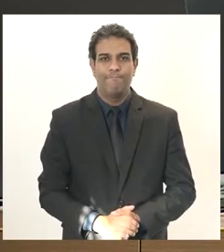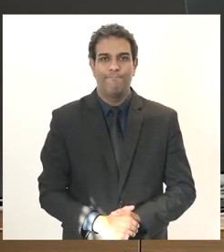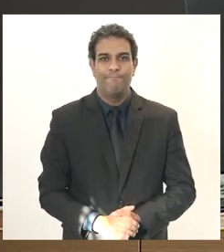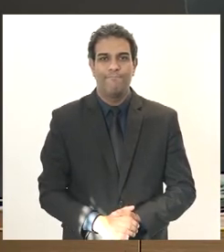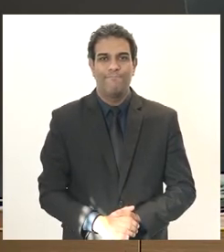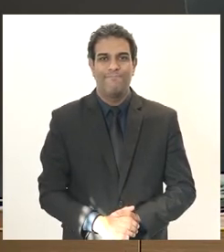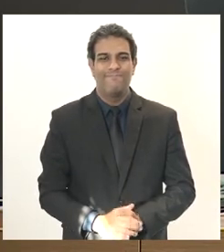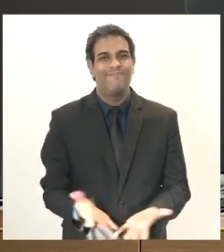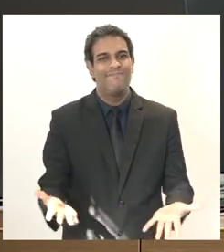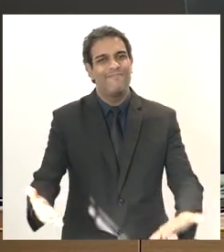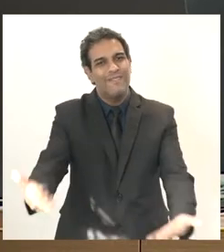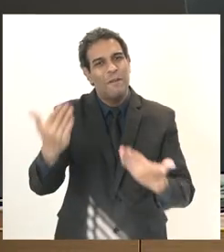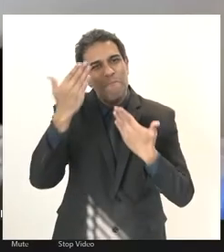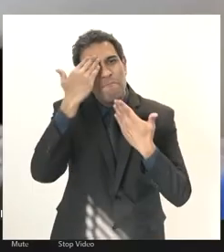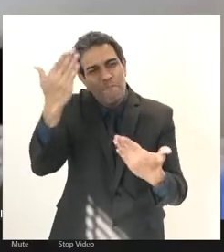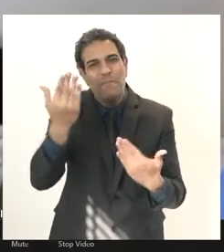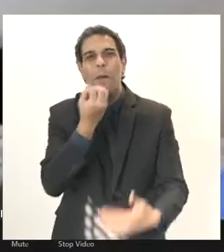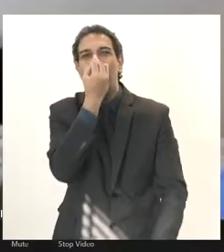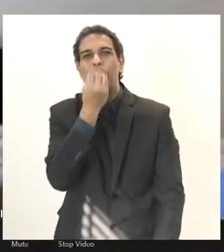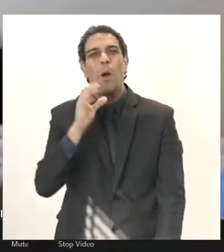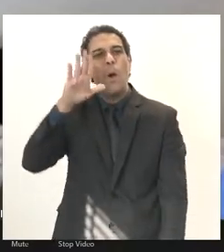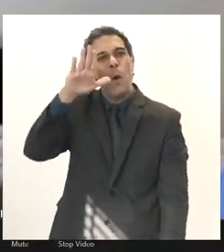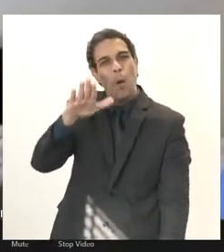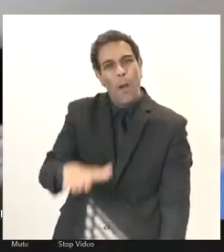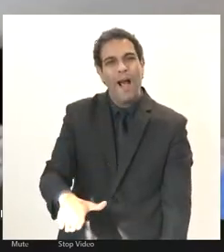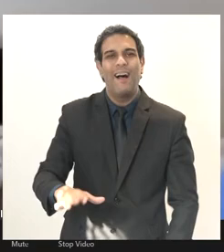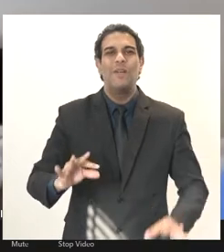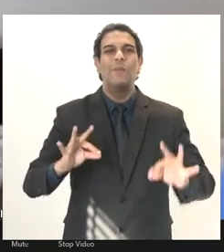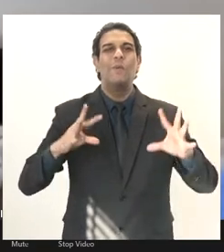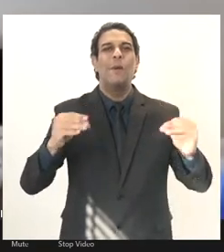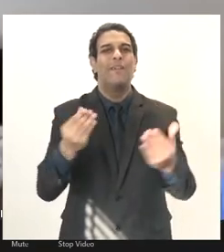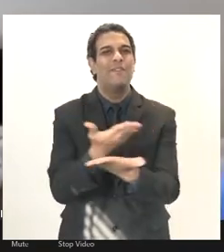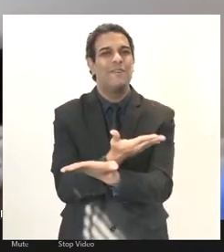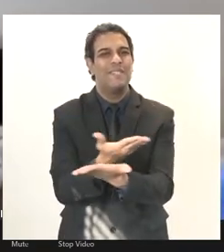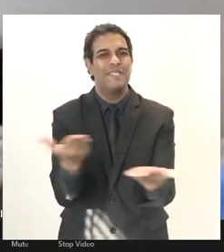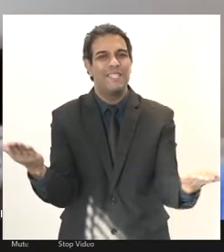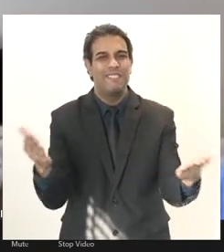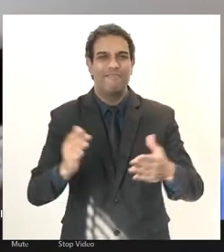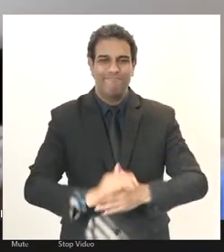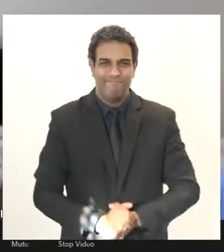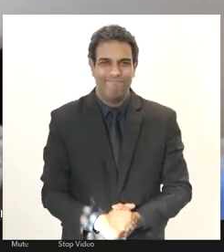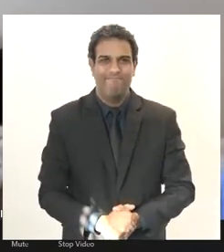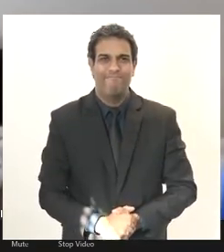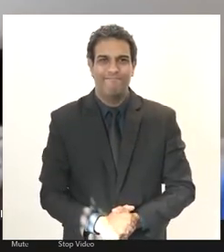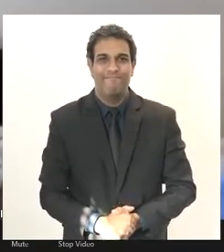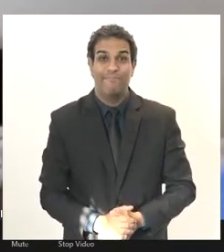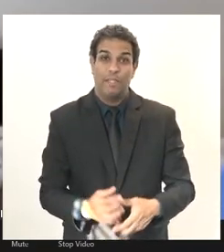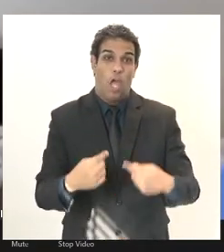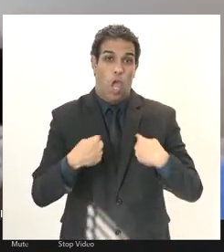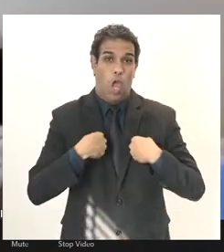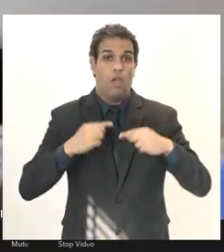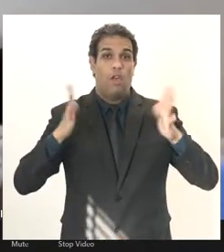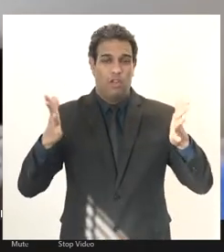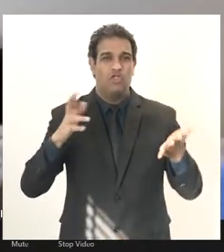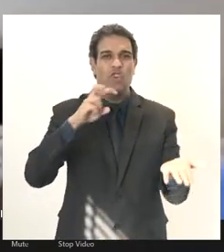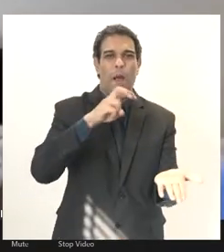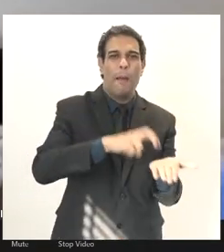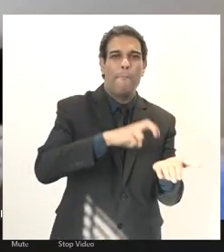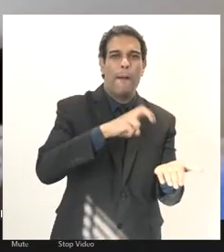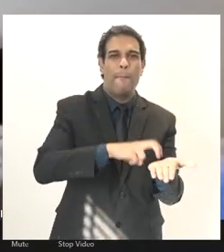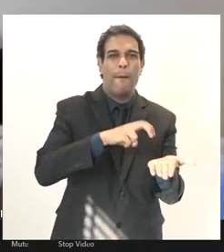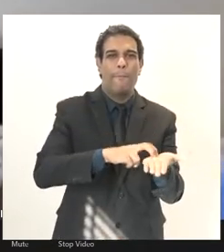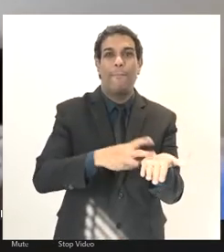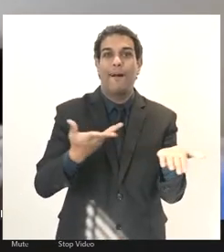muito obrigada boa tarde a todas e todos eu participei pela manhã estava em